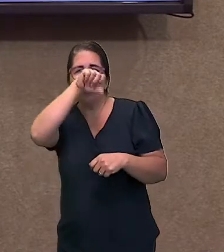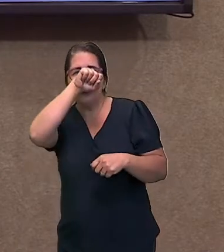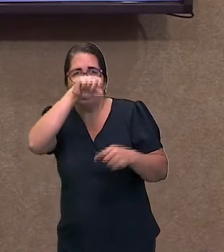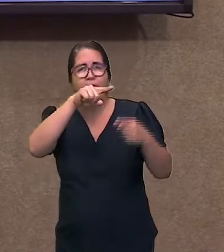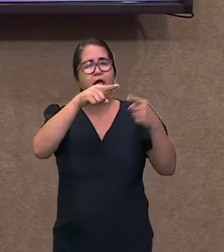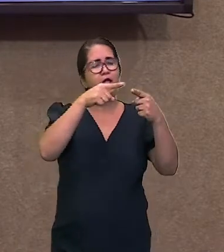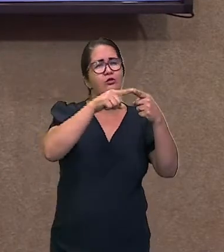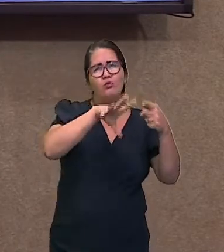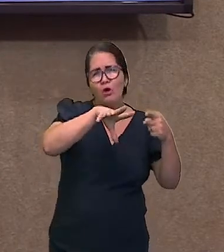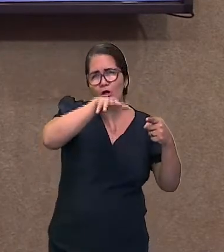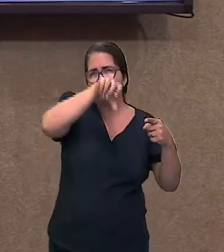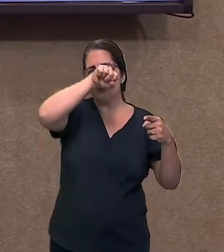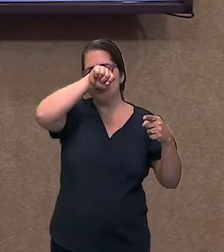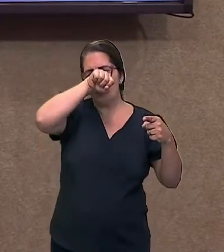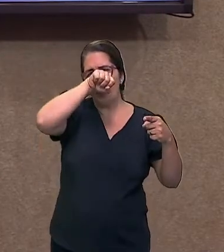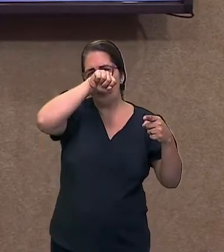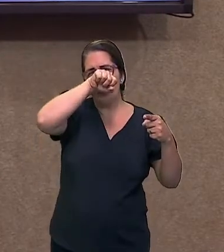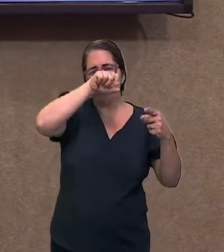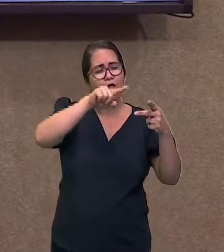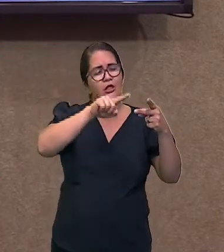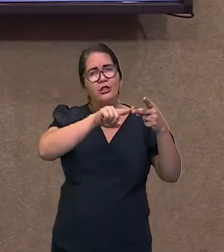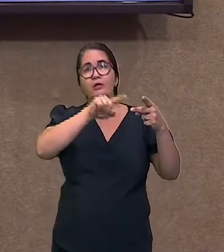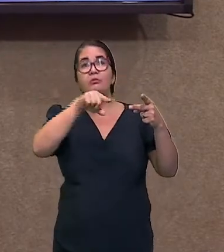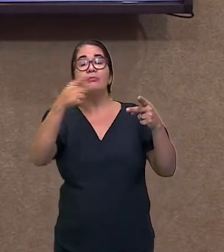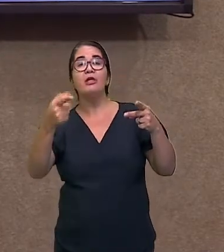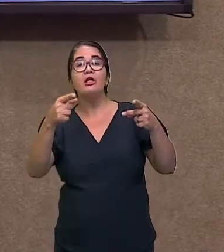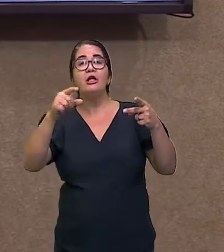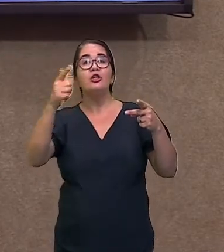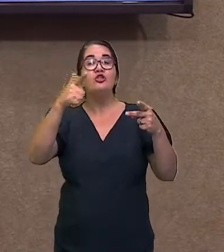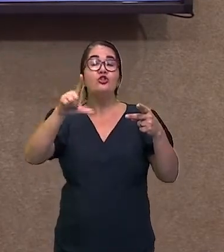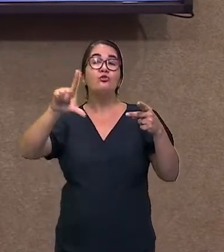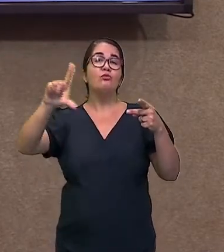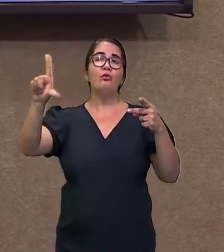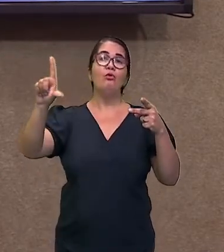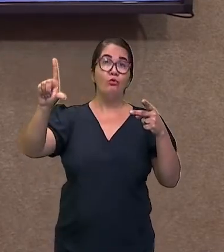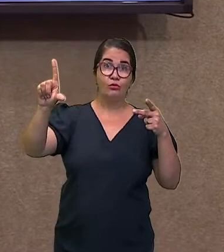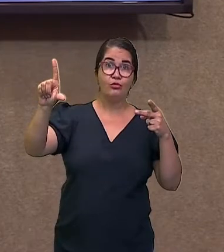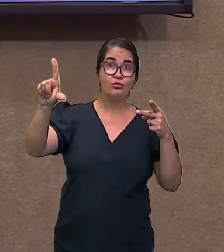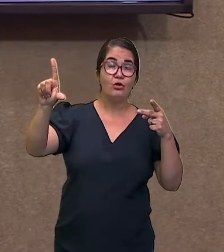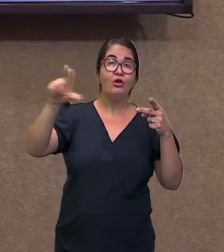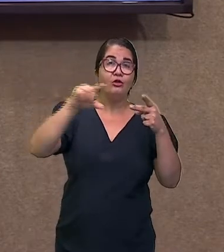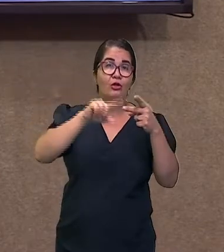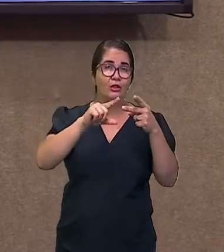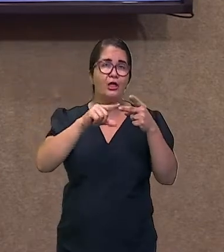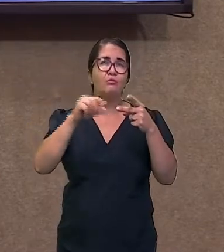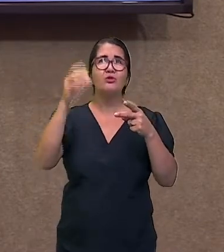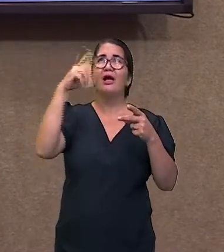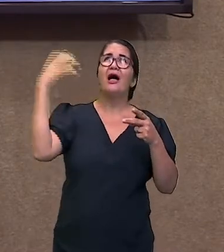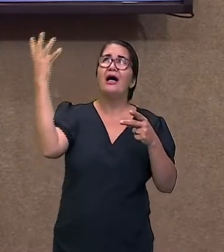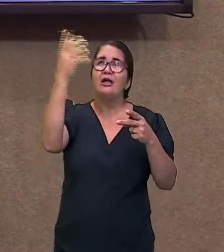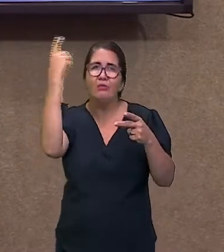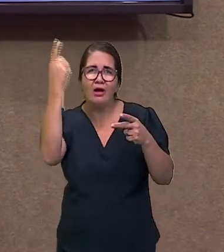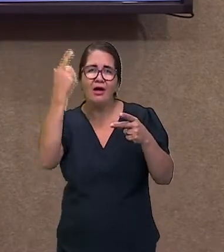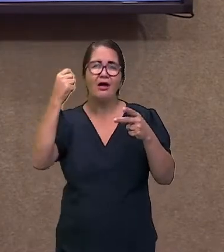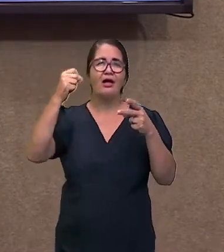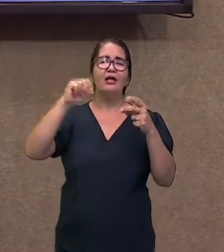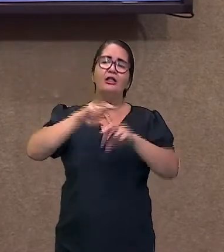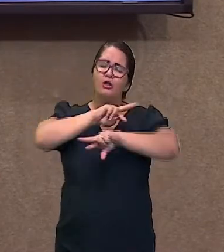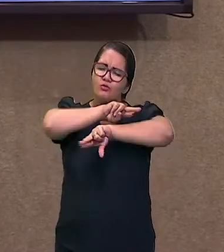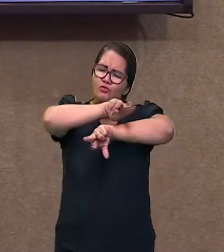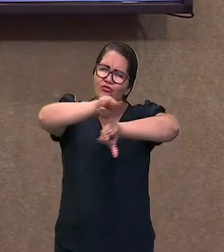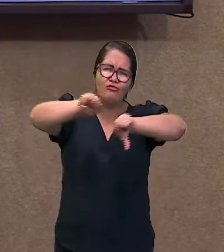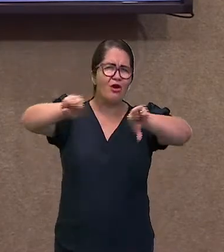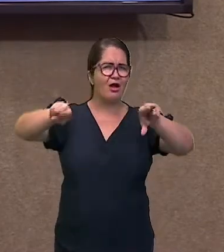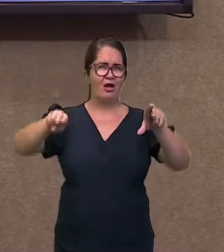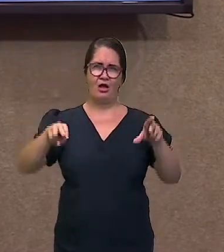responsável do viver ou não no espaço. Nós temos gás carbônico, nós temos nitrogênio e